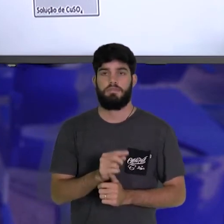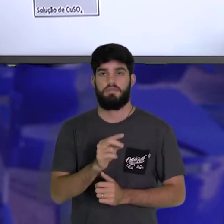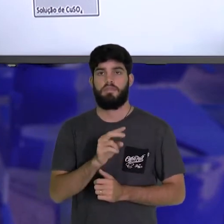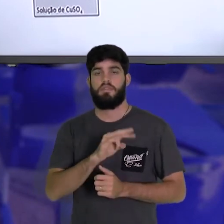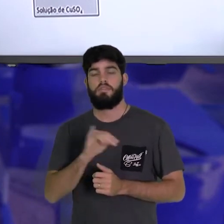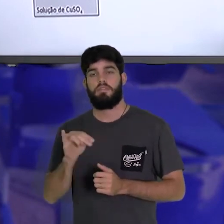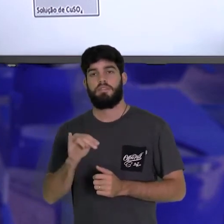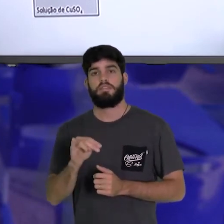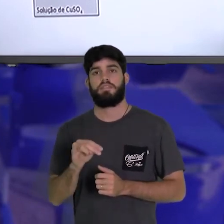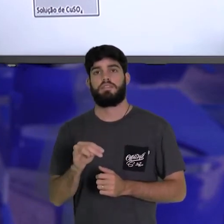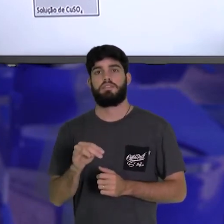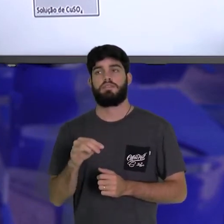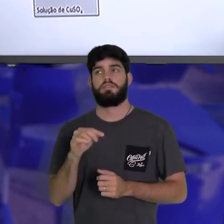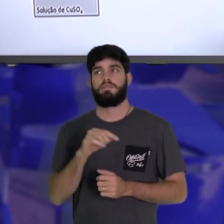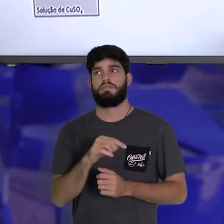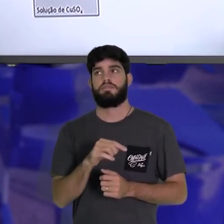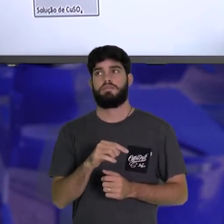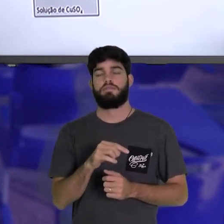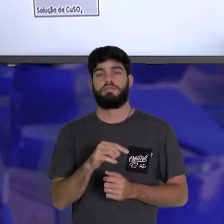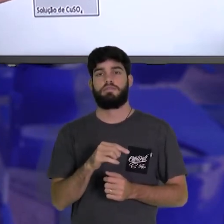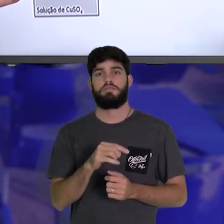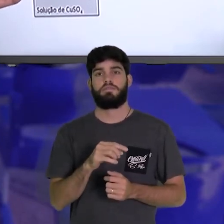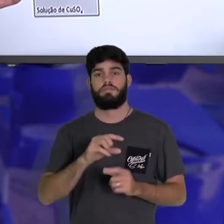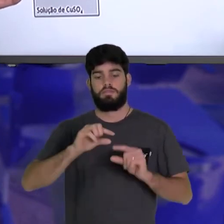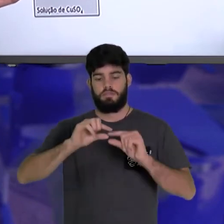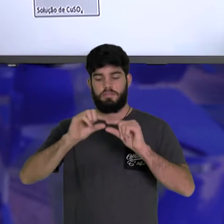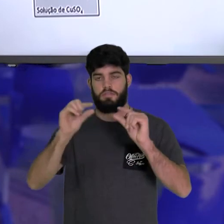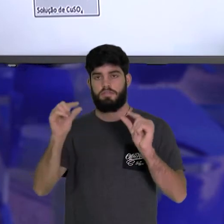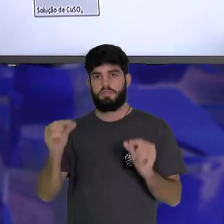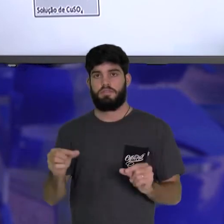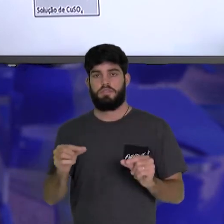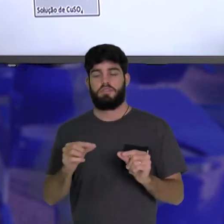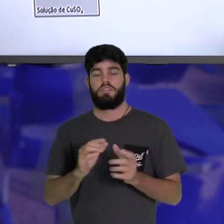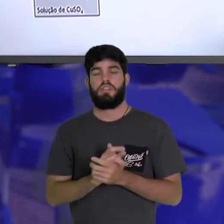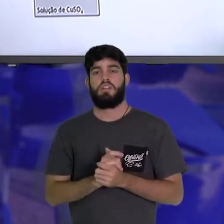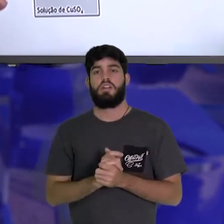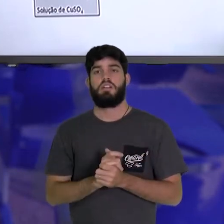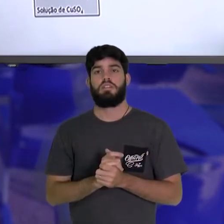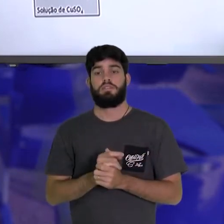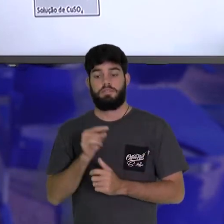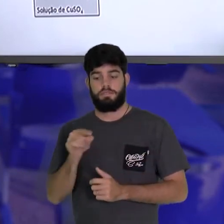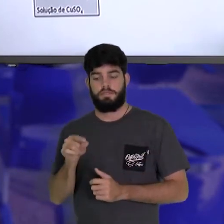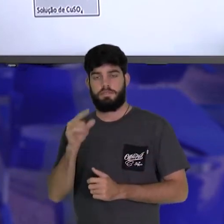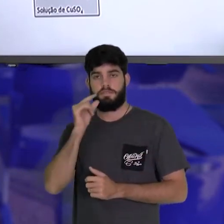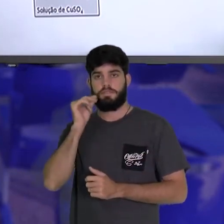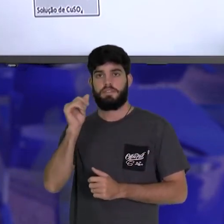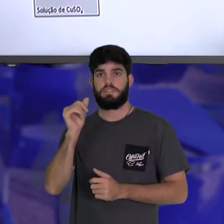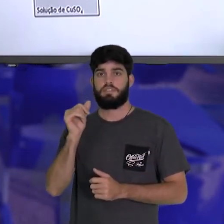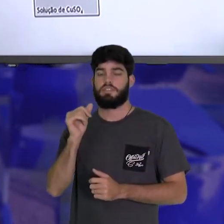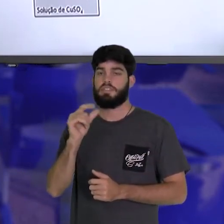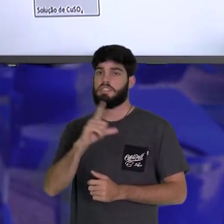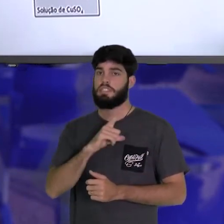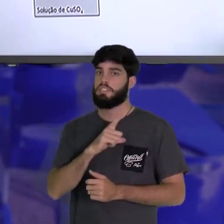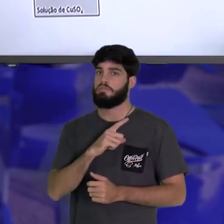passar, aqui, pela ponte salina. Então, a ponte salina, tem uma grande característica,